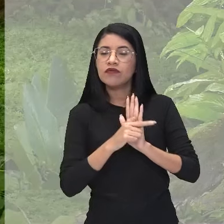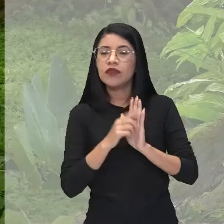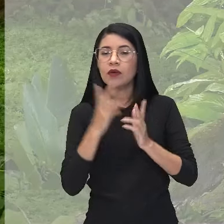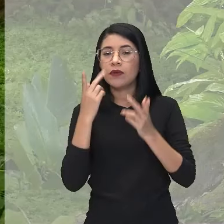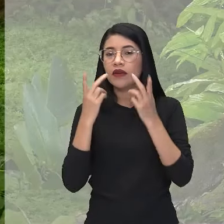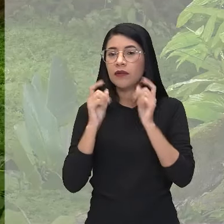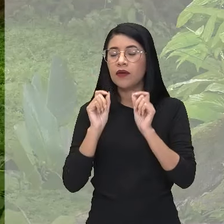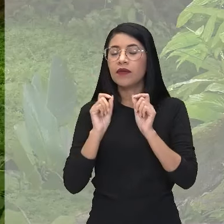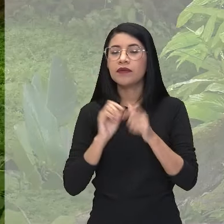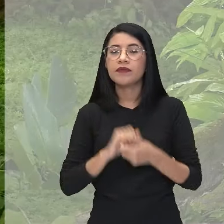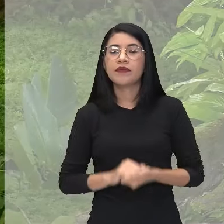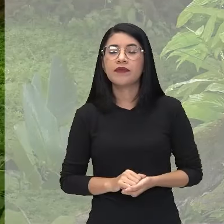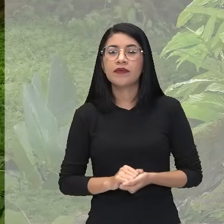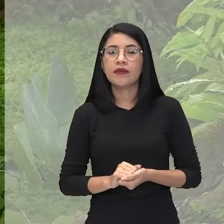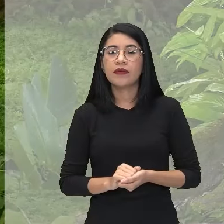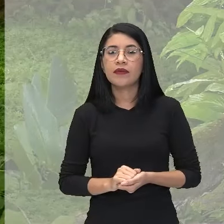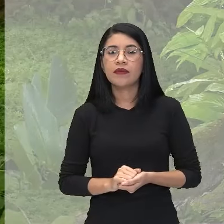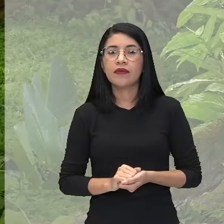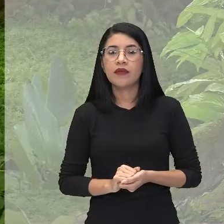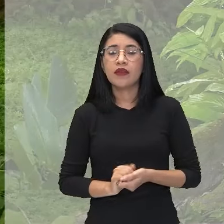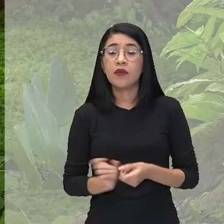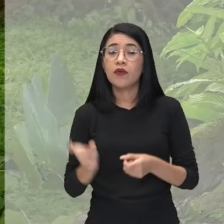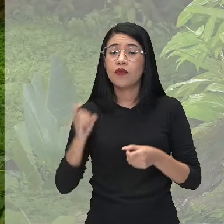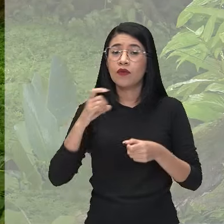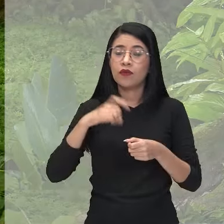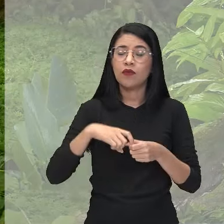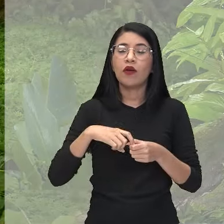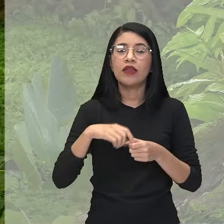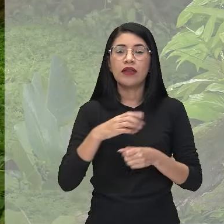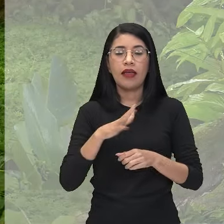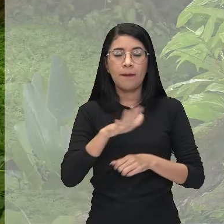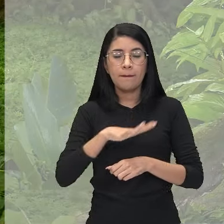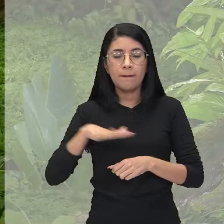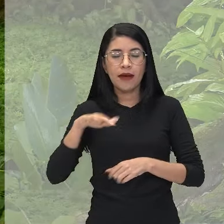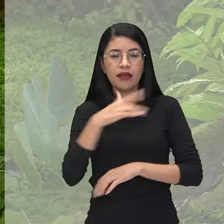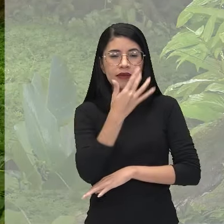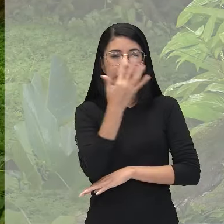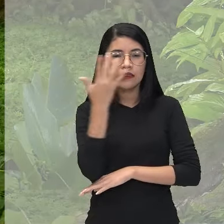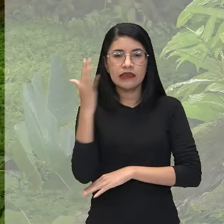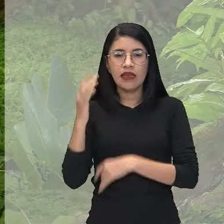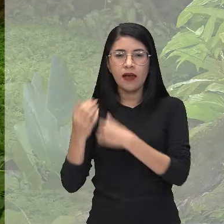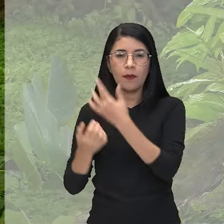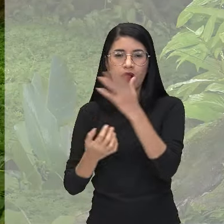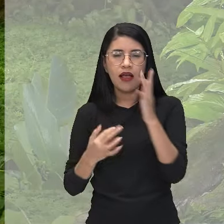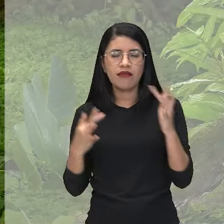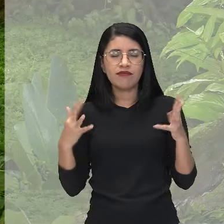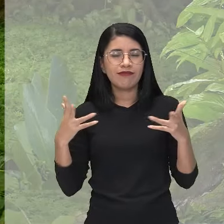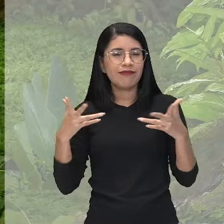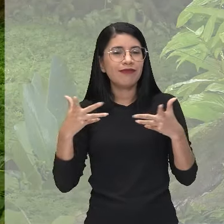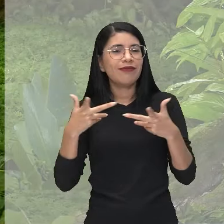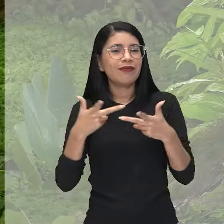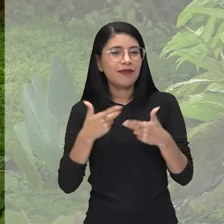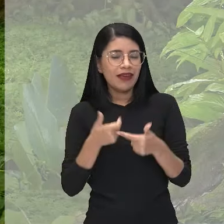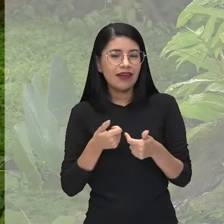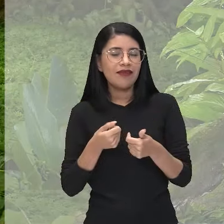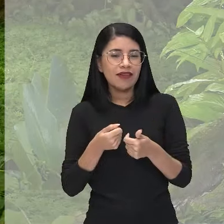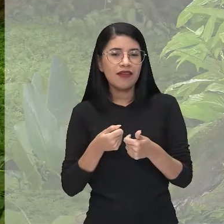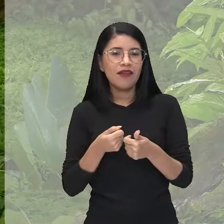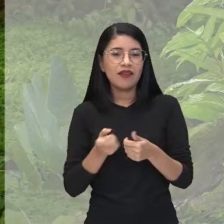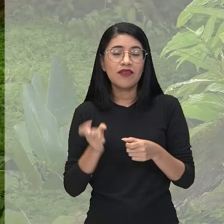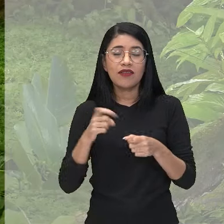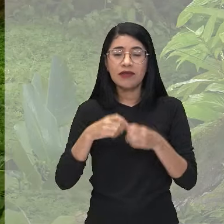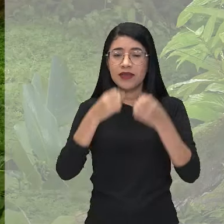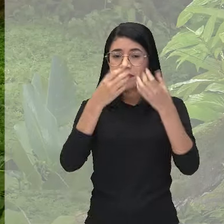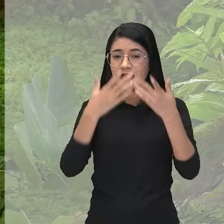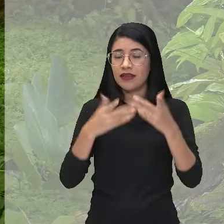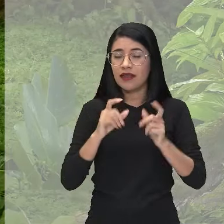Vamos olhar, então, aqui. Voltei para o nosso cenário, né? Da floresta. Está incrível esse cenário aqui. Voltei só pra